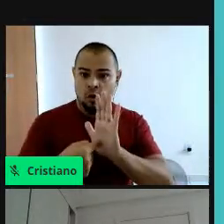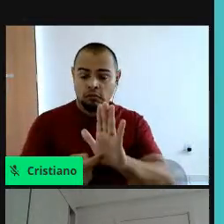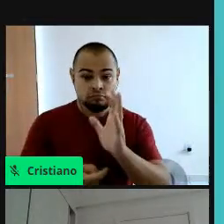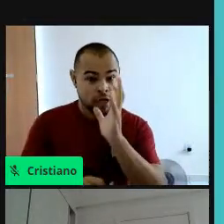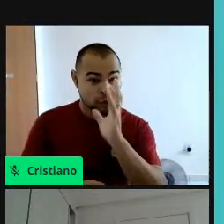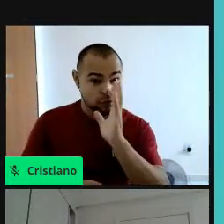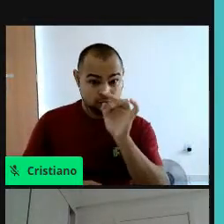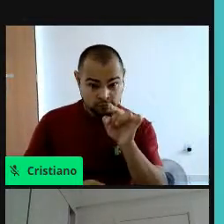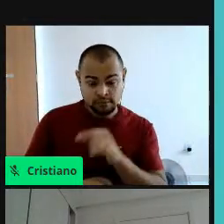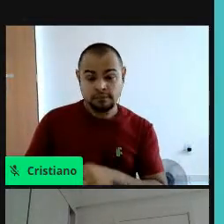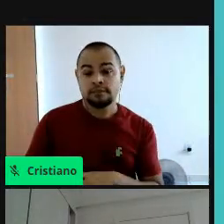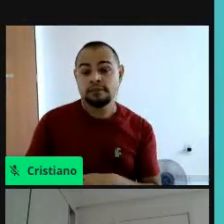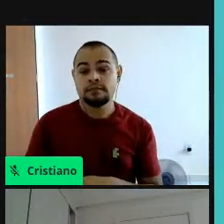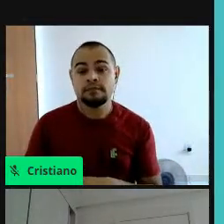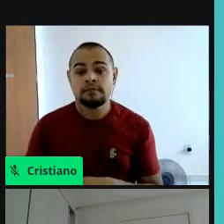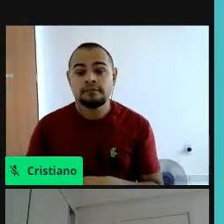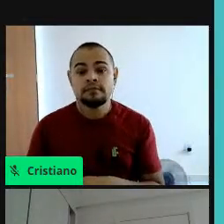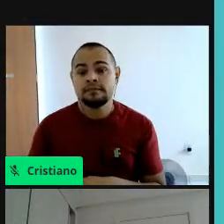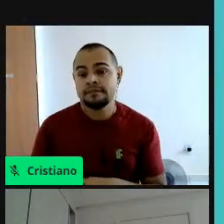visualizassem. e aí